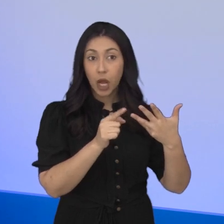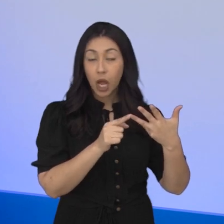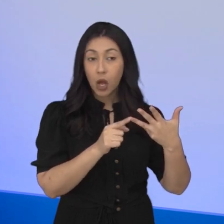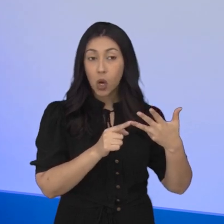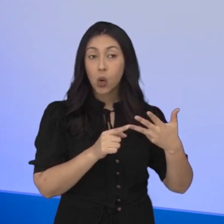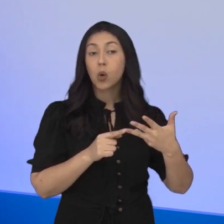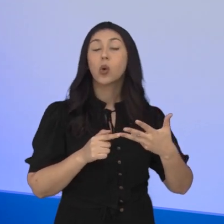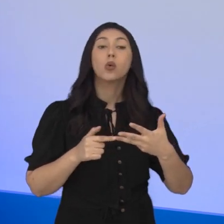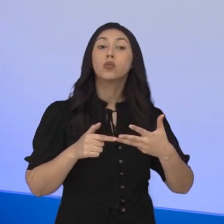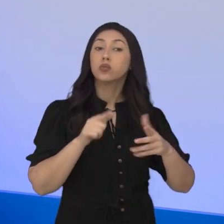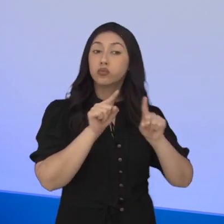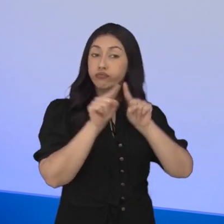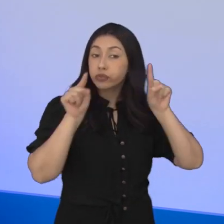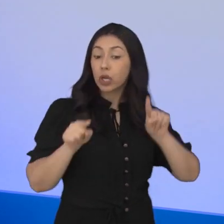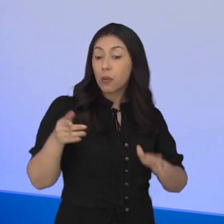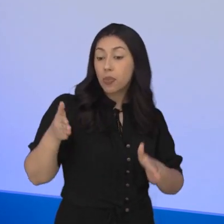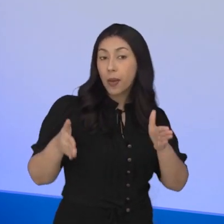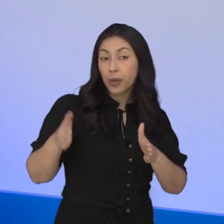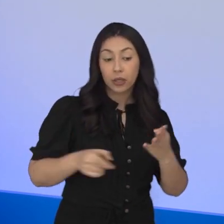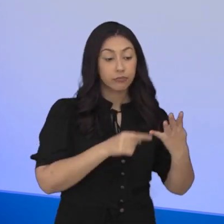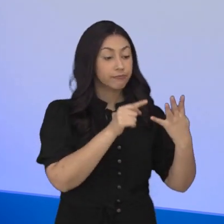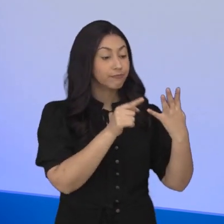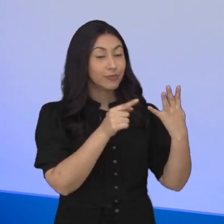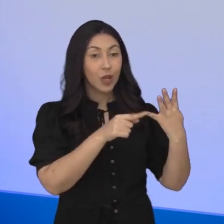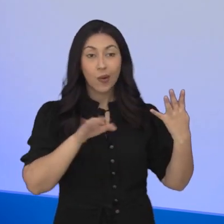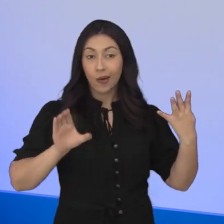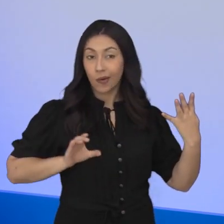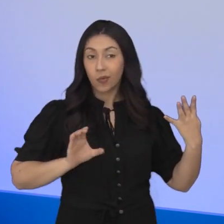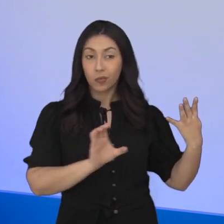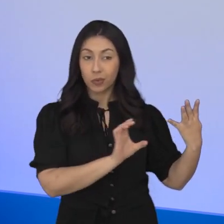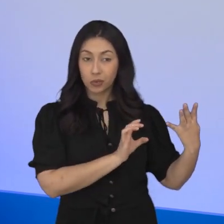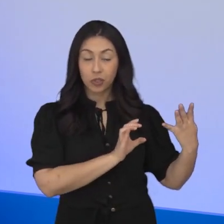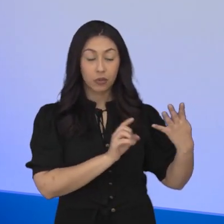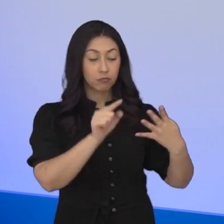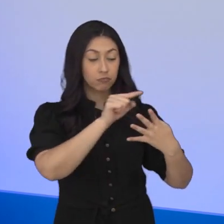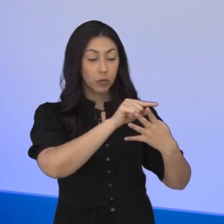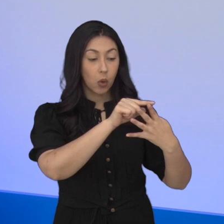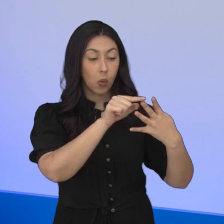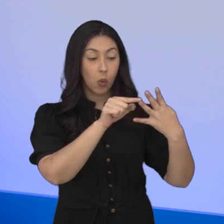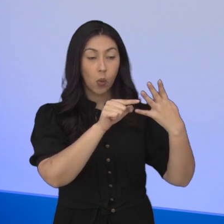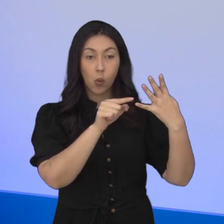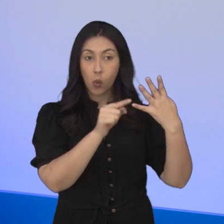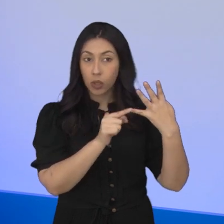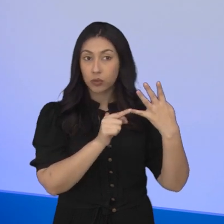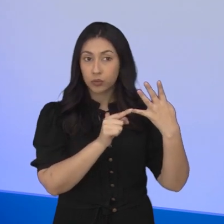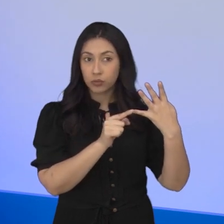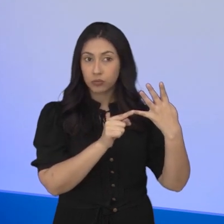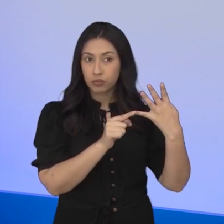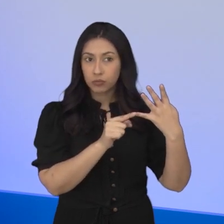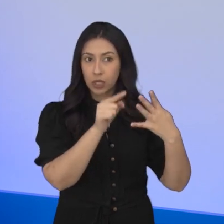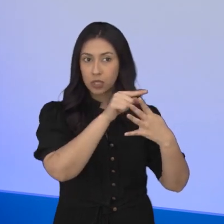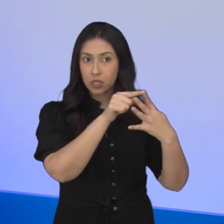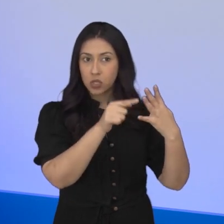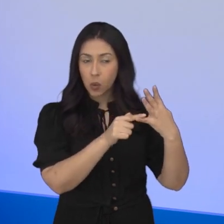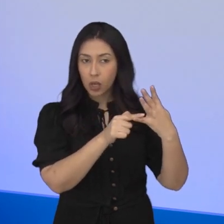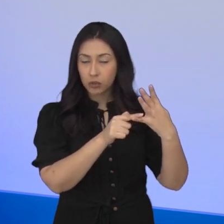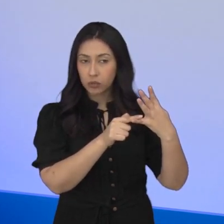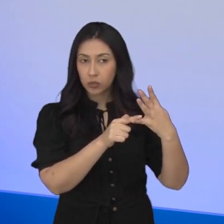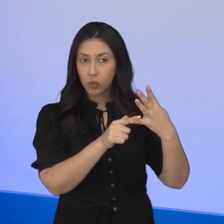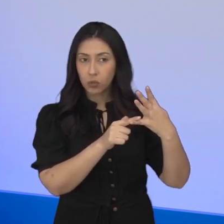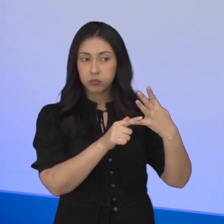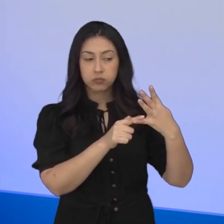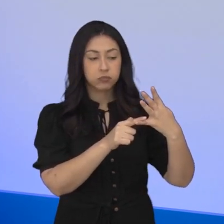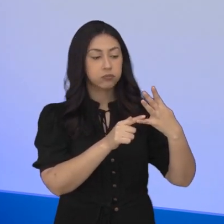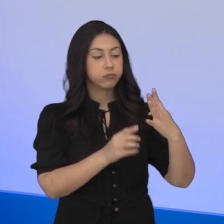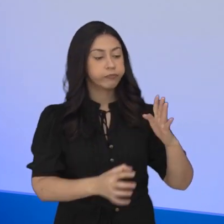temporário e o comissionado. Então, essas quatro espécies de funcionários públicos estão